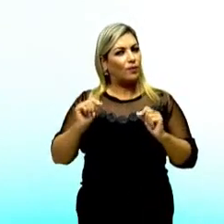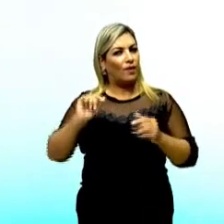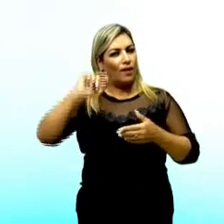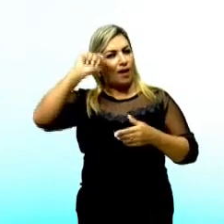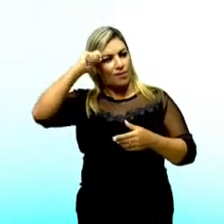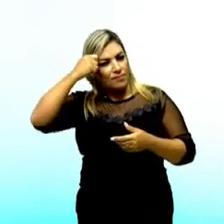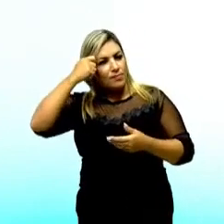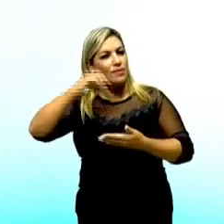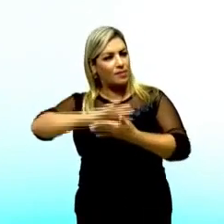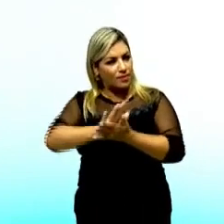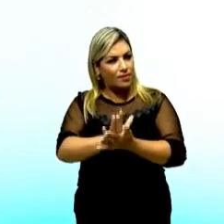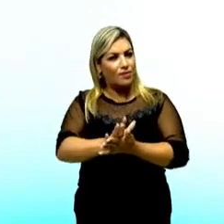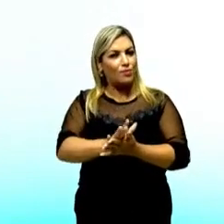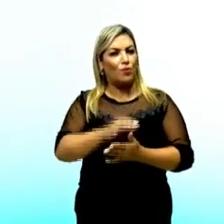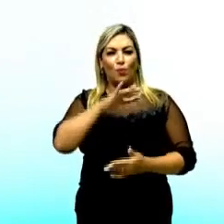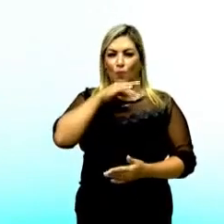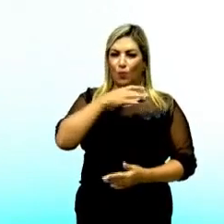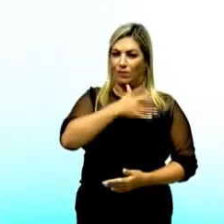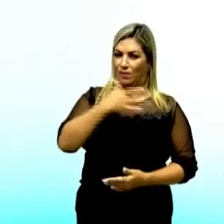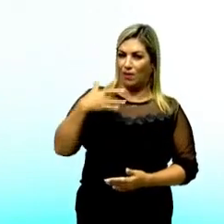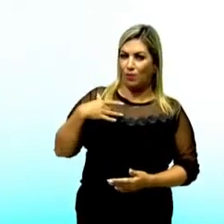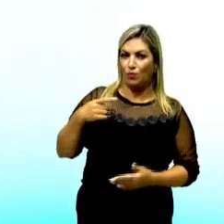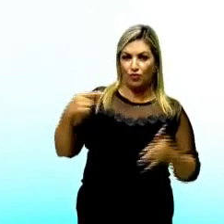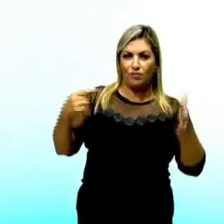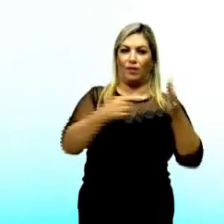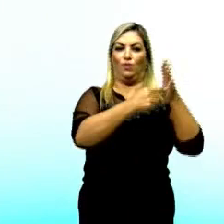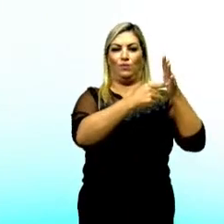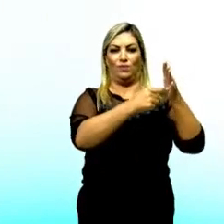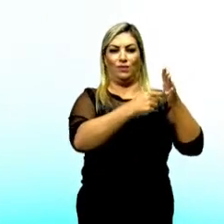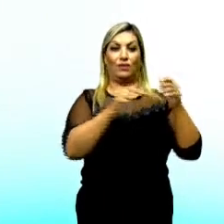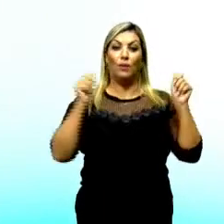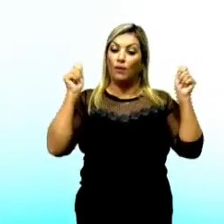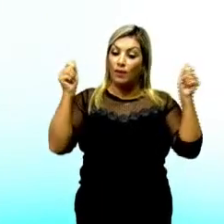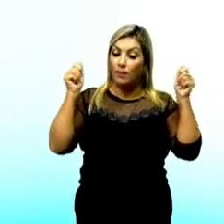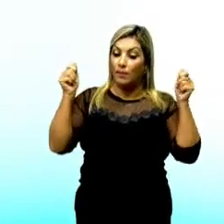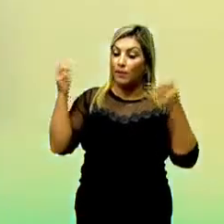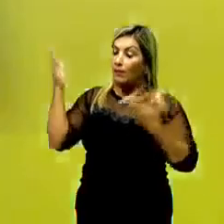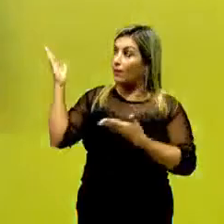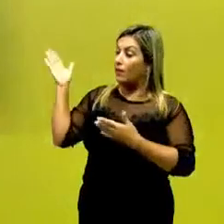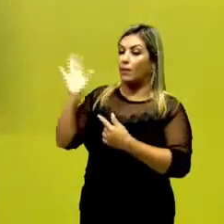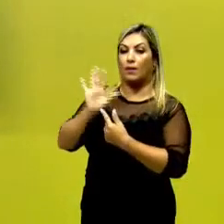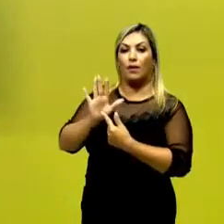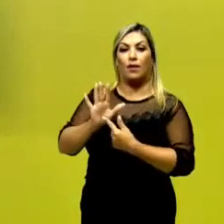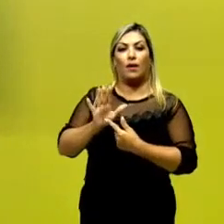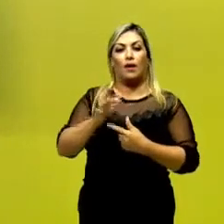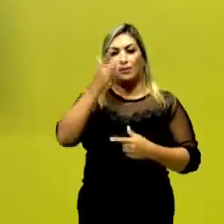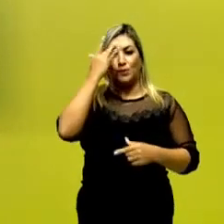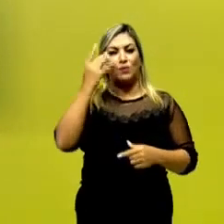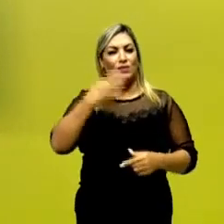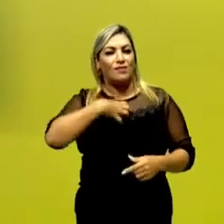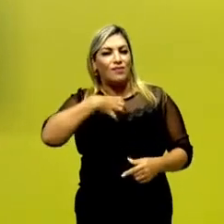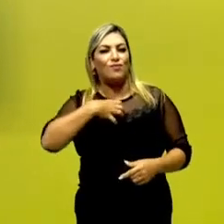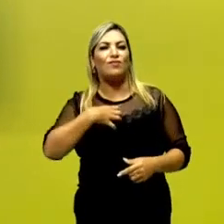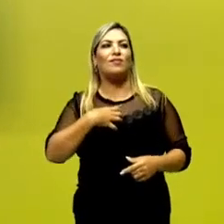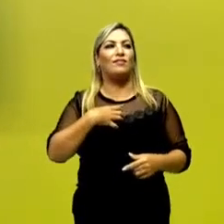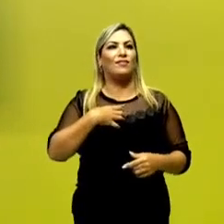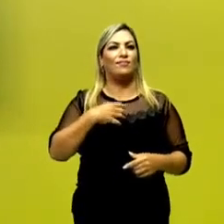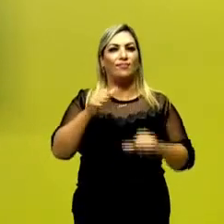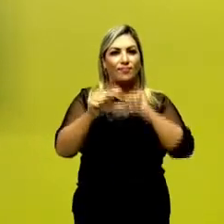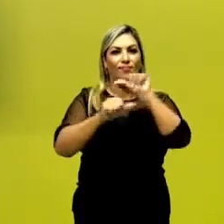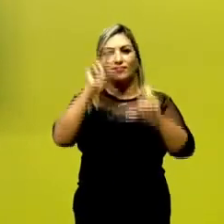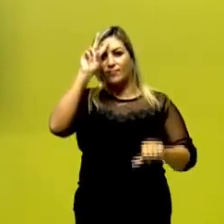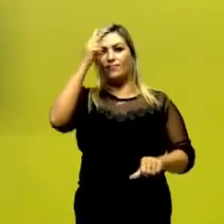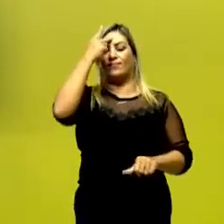racismo, faz mal à saúde, denuncie. Então, é uma campanha que visa mobilizar as pessoas para fazer uma